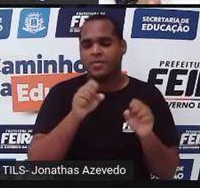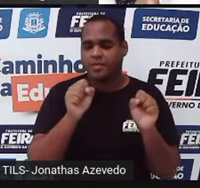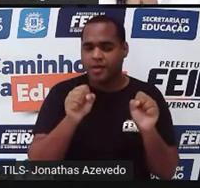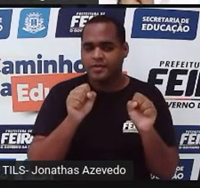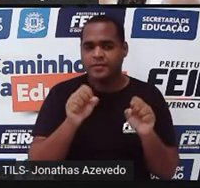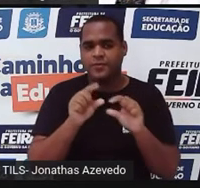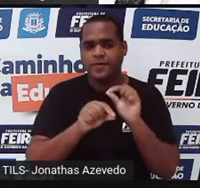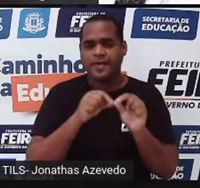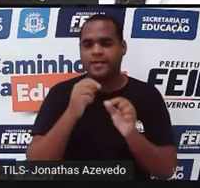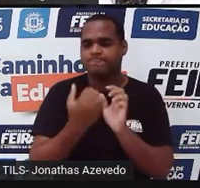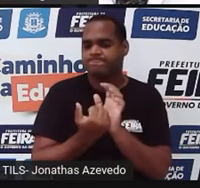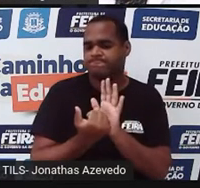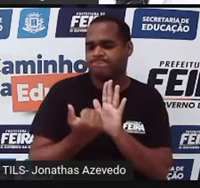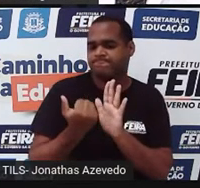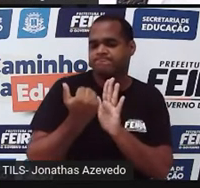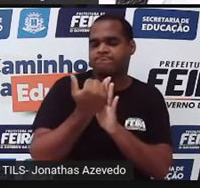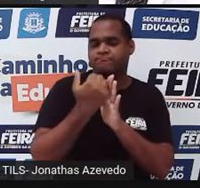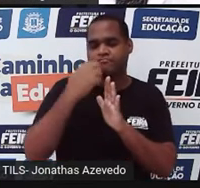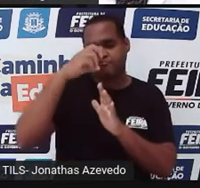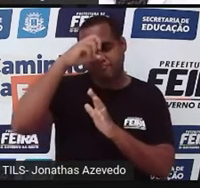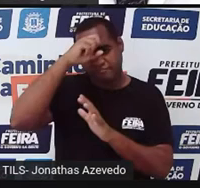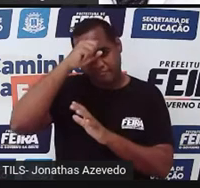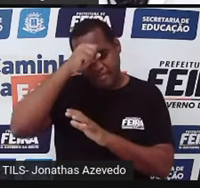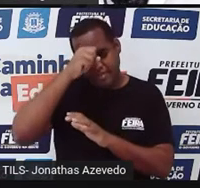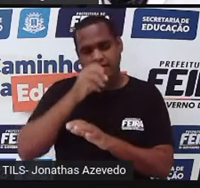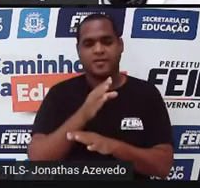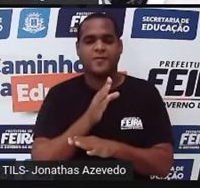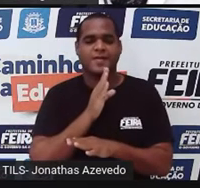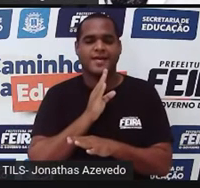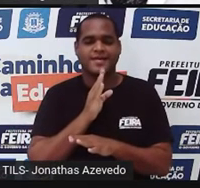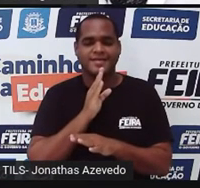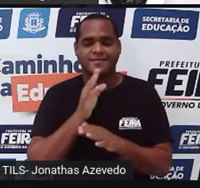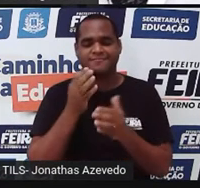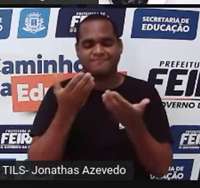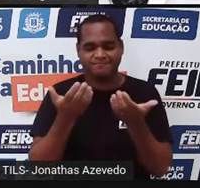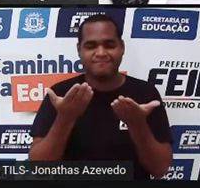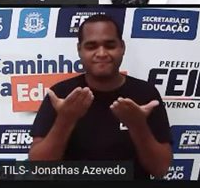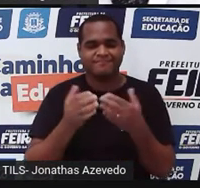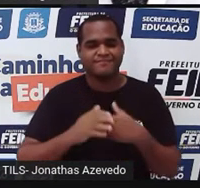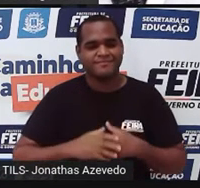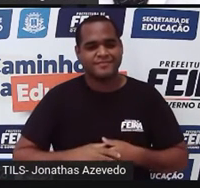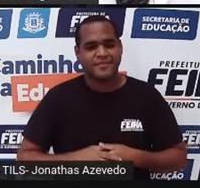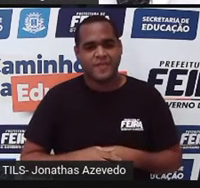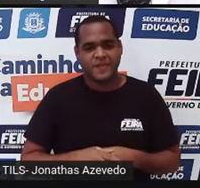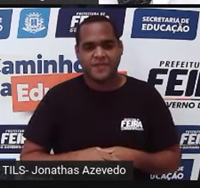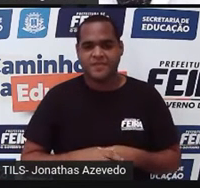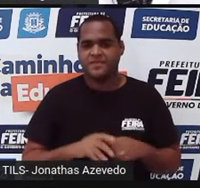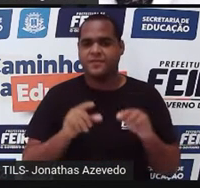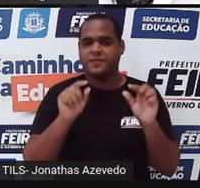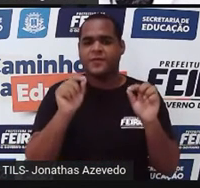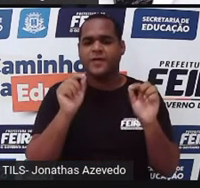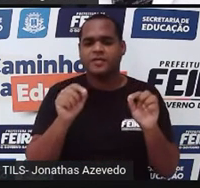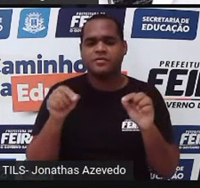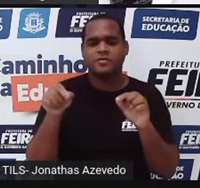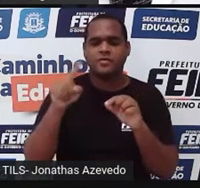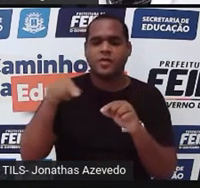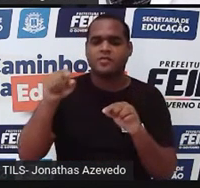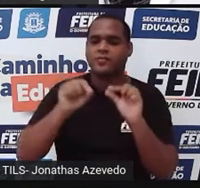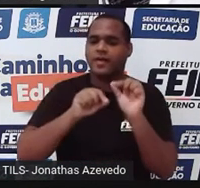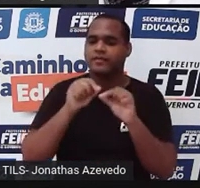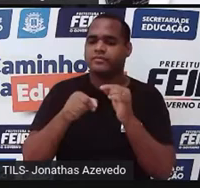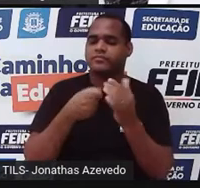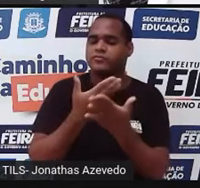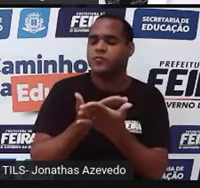aumentar um pouco mais o nosso conhecimento aqui nessa aula, certo? E o que é que a gente já estudou afinal de